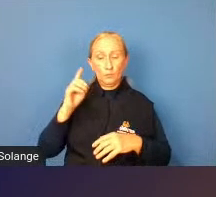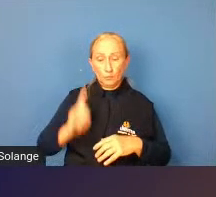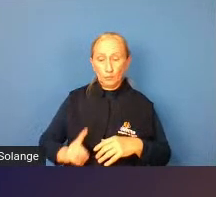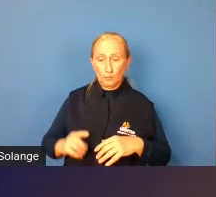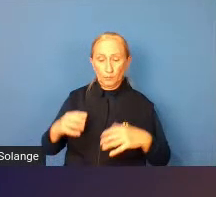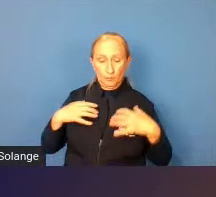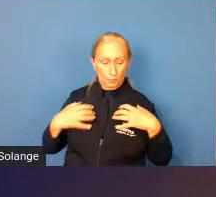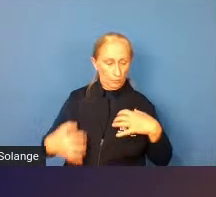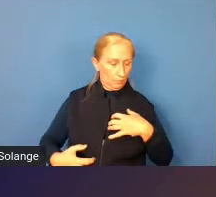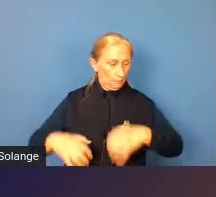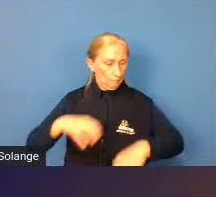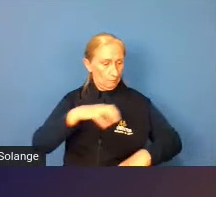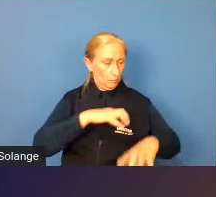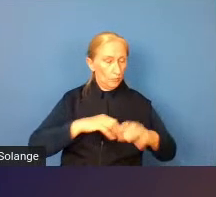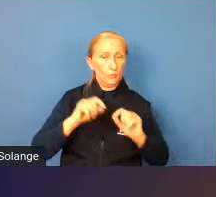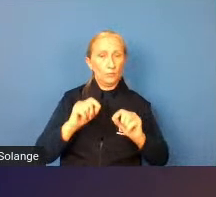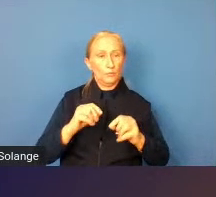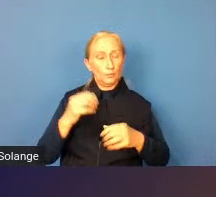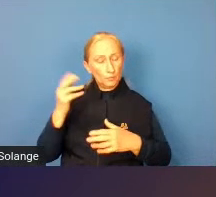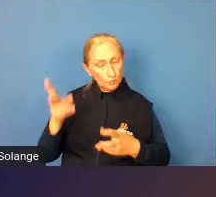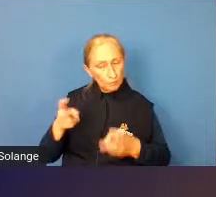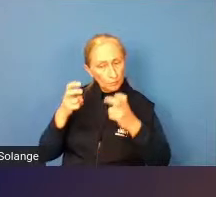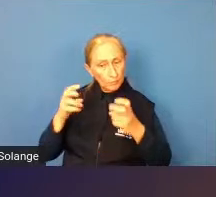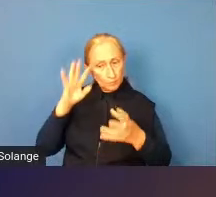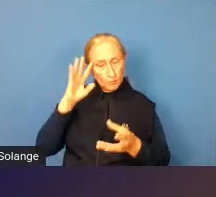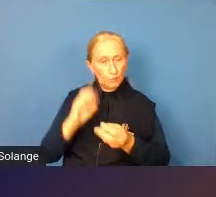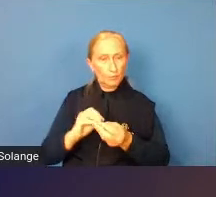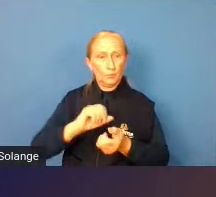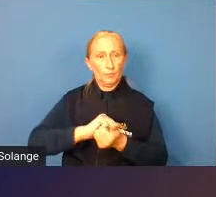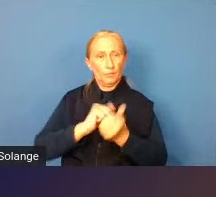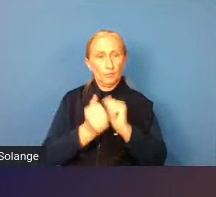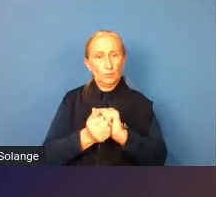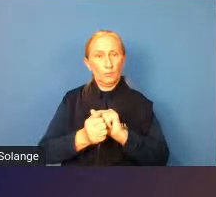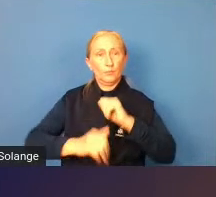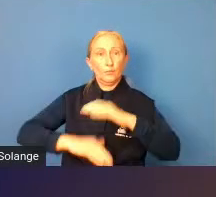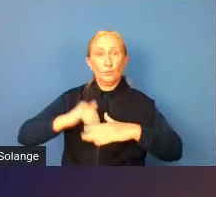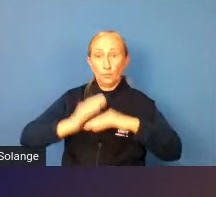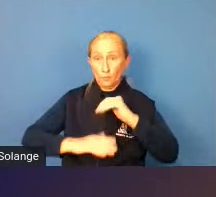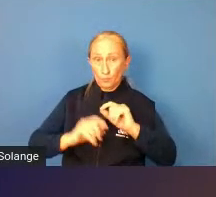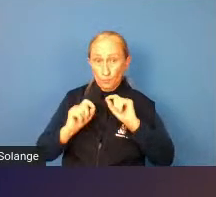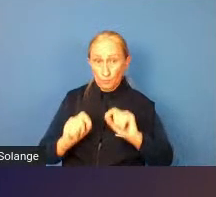na coordenação motora também tem que ser muito bem interpretada compreendida e adaptada pelo profissional